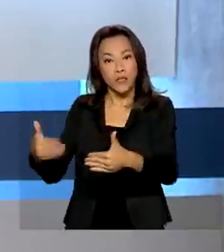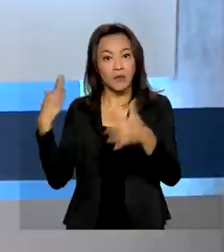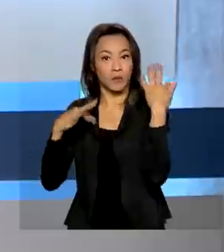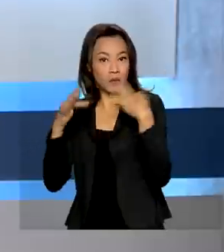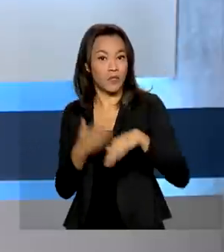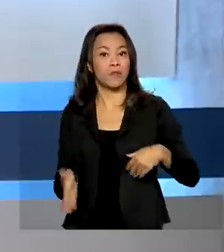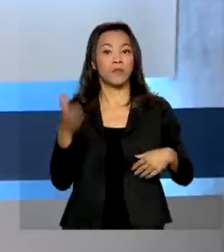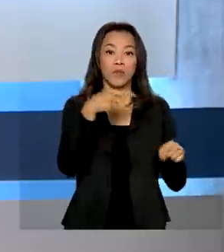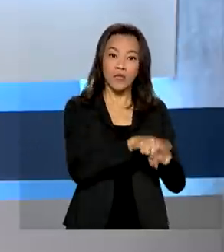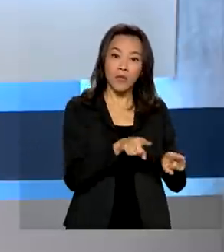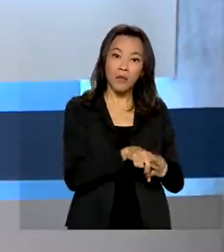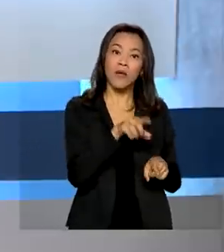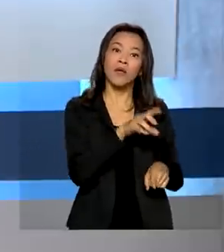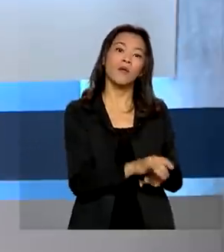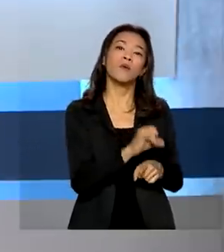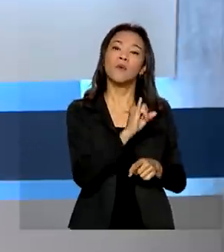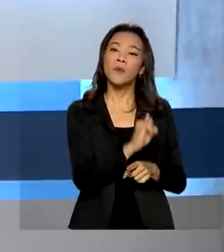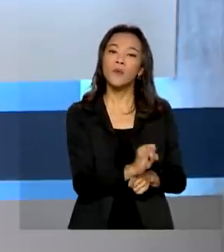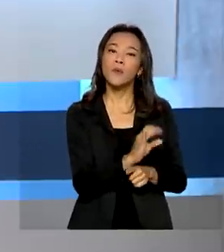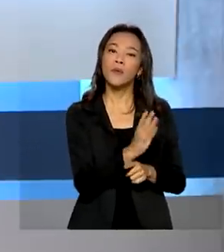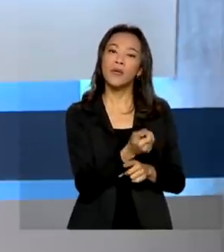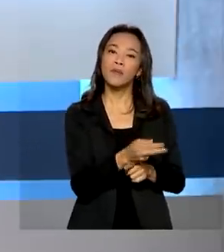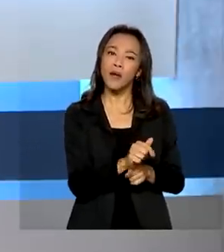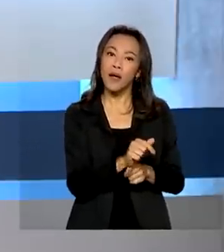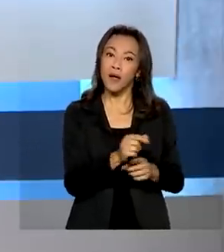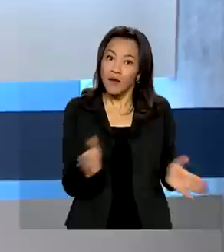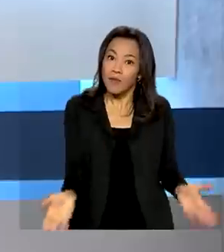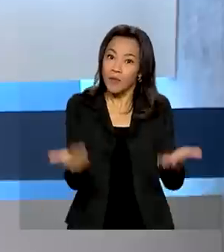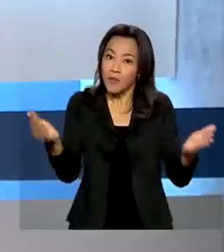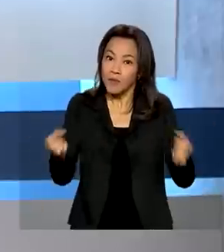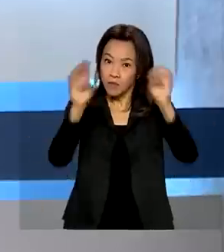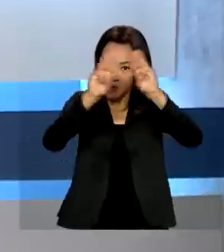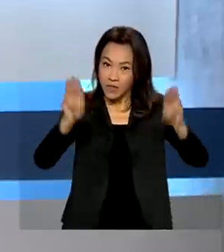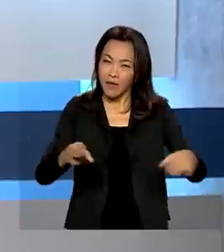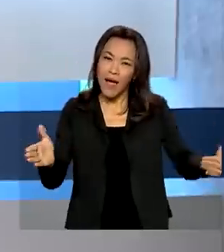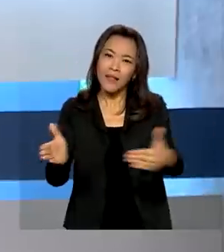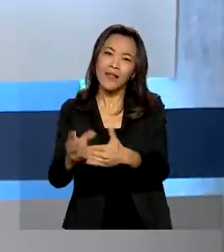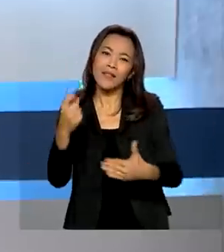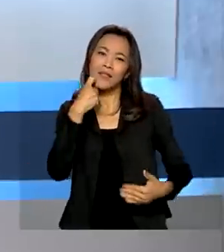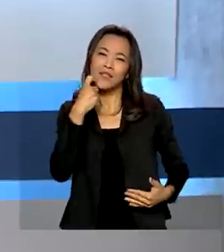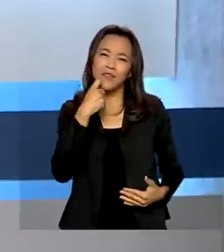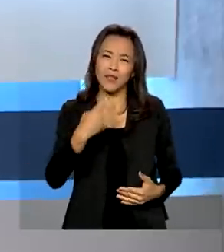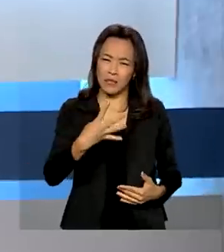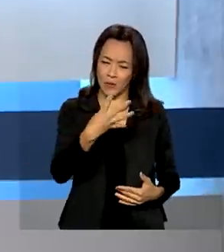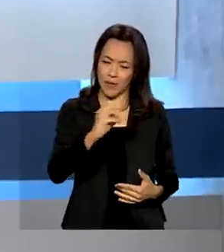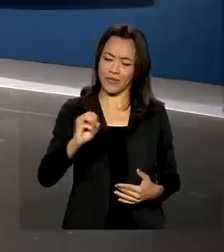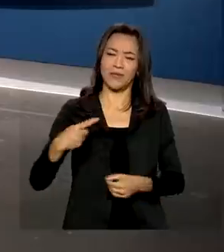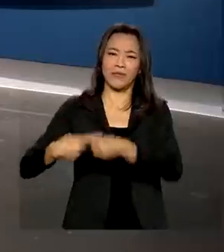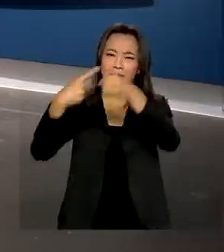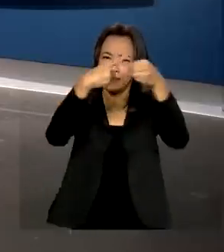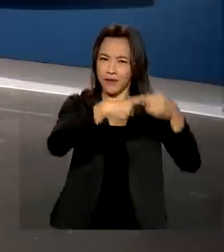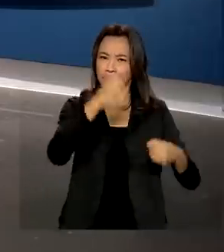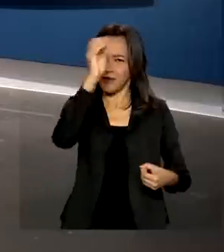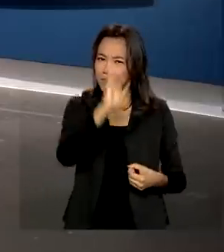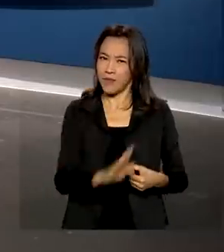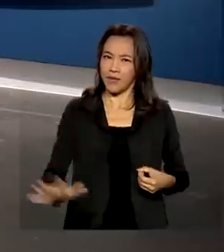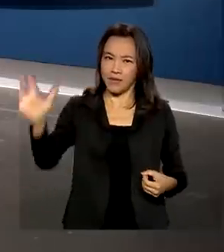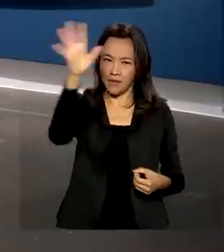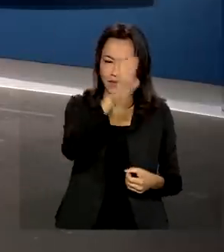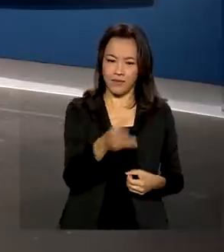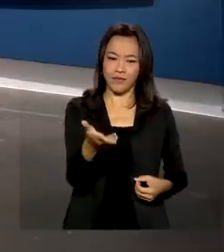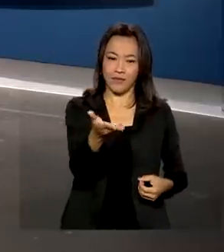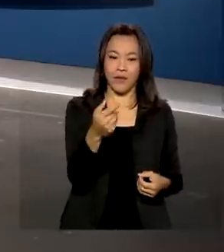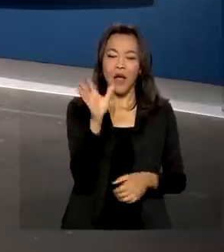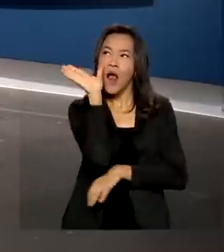20ª Semana Nacional dos Museus, que vai até sexta-feira em quase 400 cidades de todo o país. Com olhares